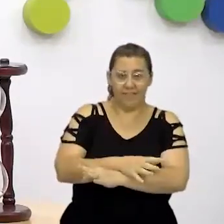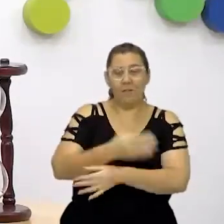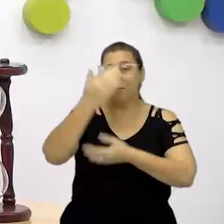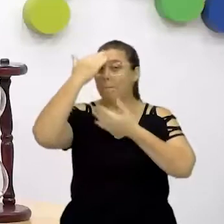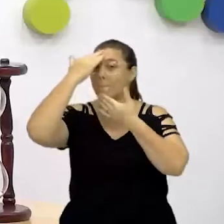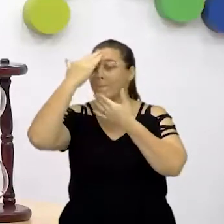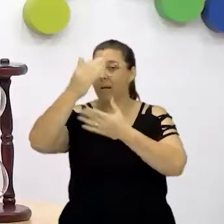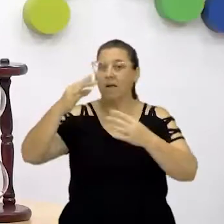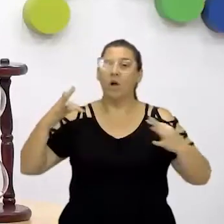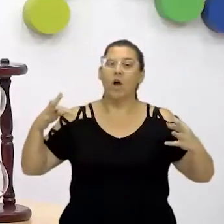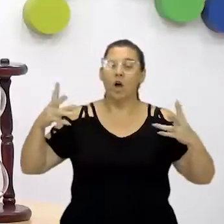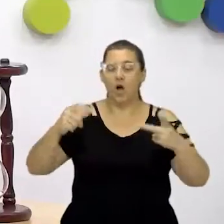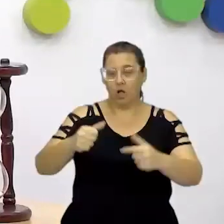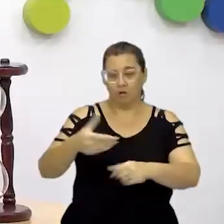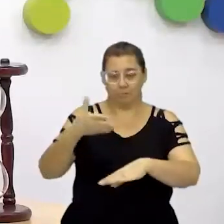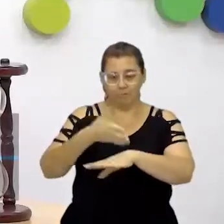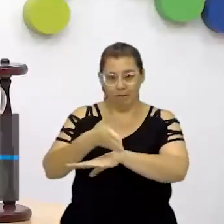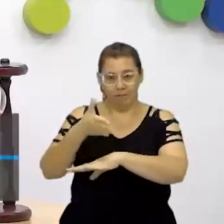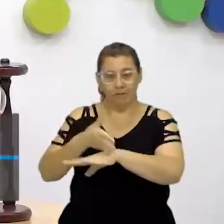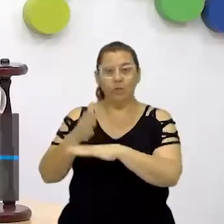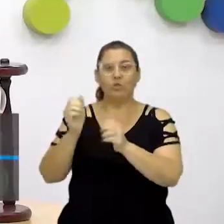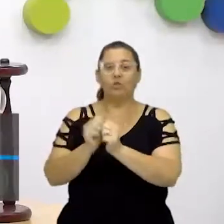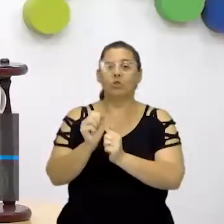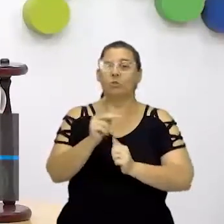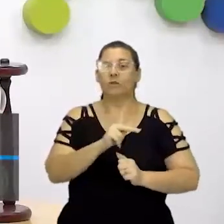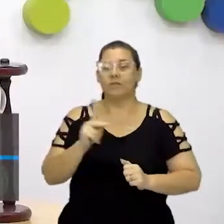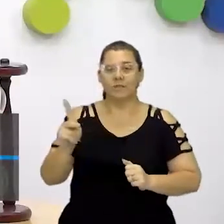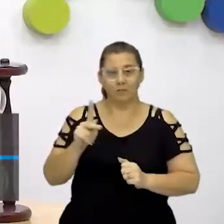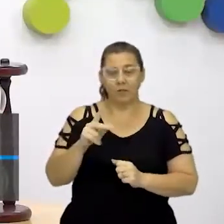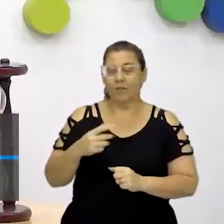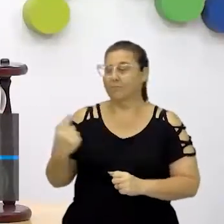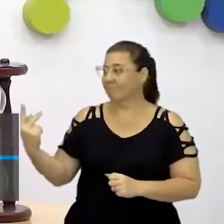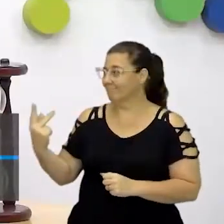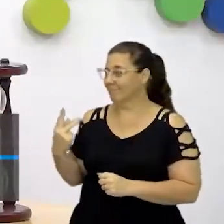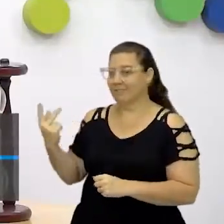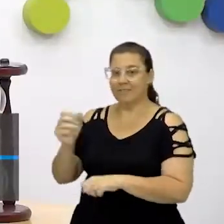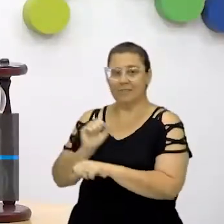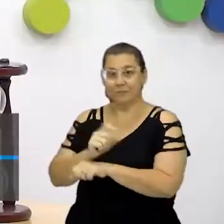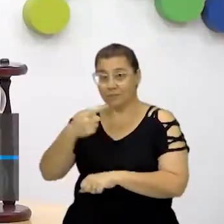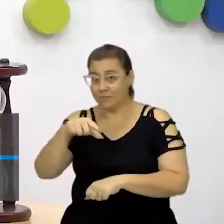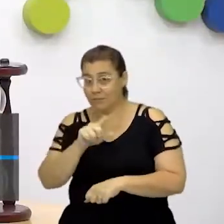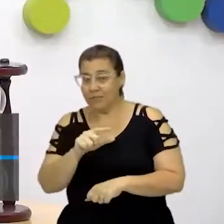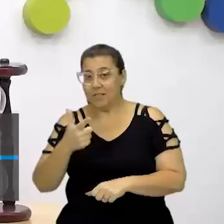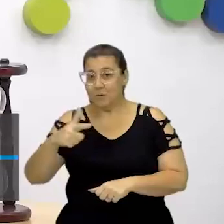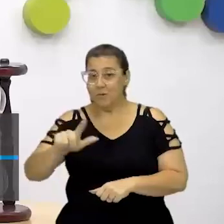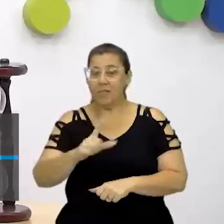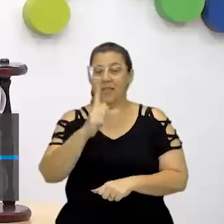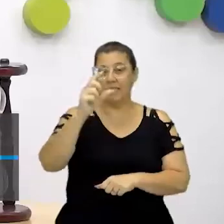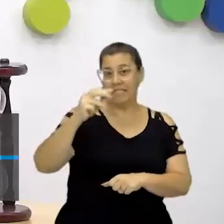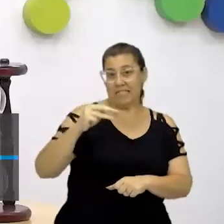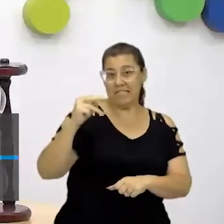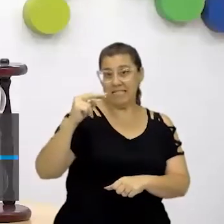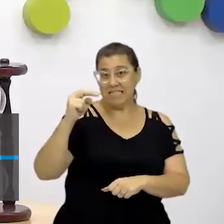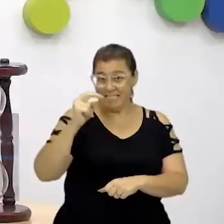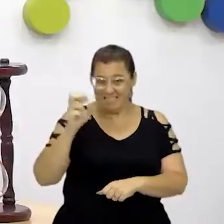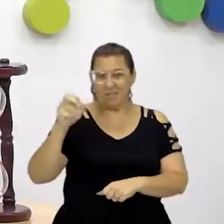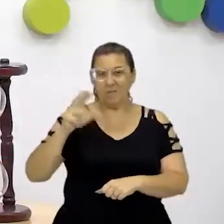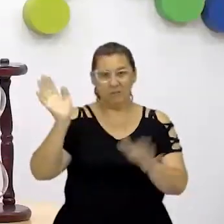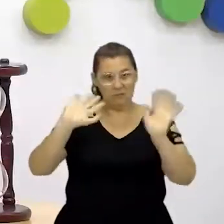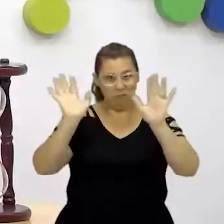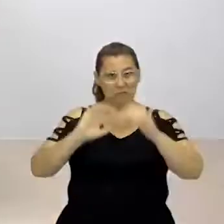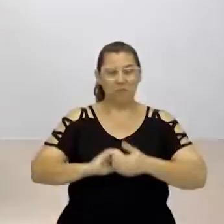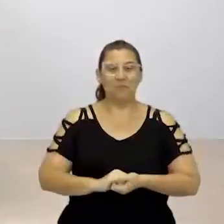Muito obrigada a todos que estiveram comigo e com o professor Kleber. Obrigada, professor Kleber. Muito obrigado. Aguardamos vocês aí, fiquem aí para a interação e tchau, tchau.